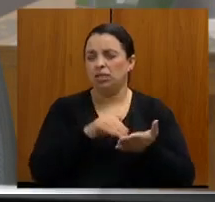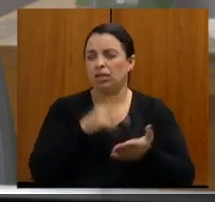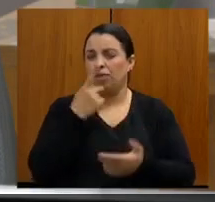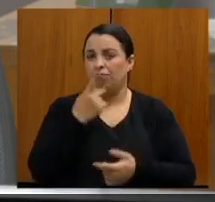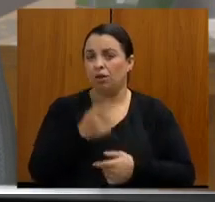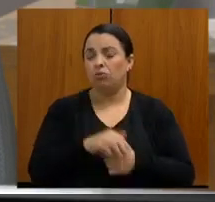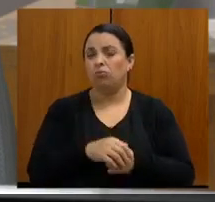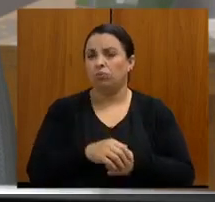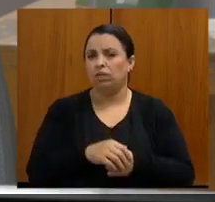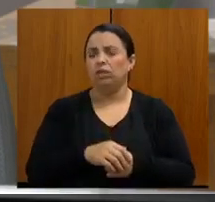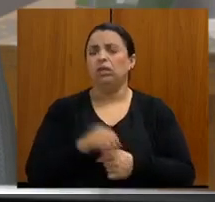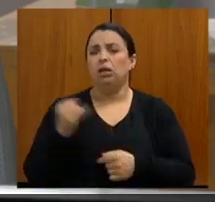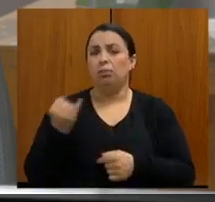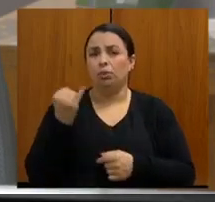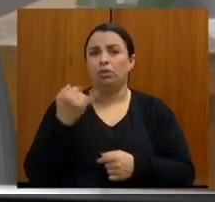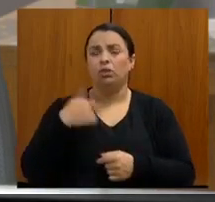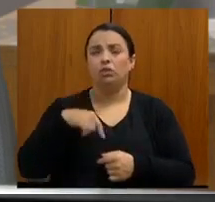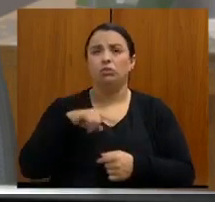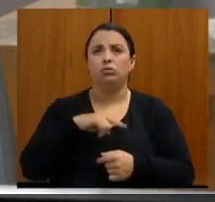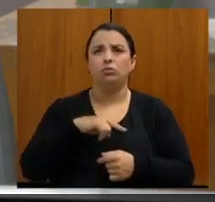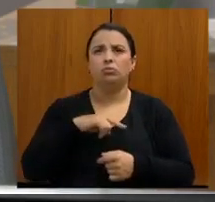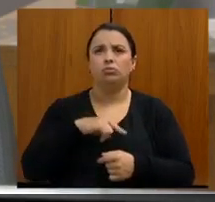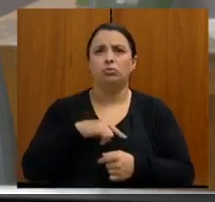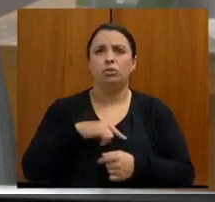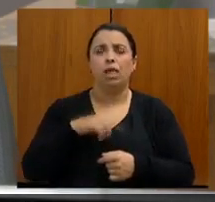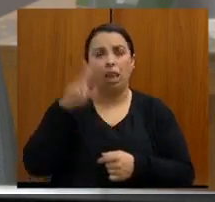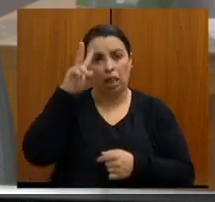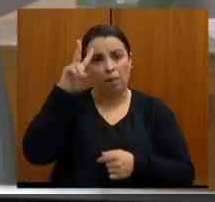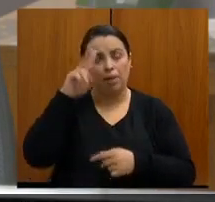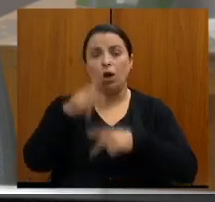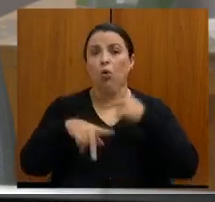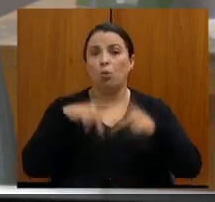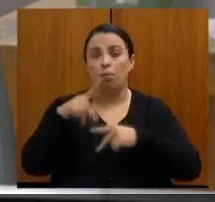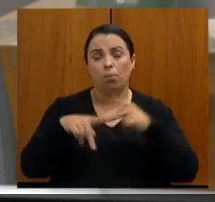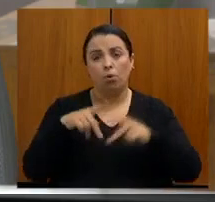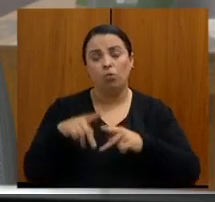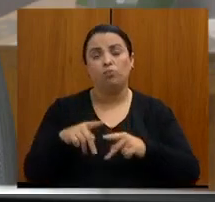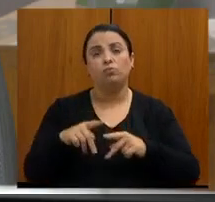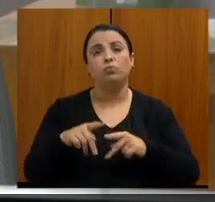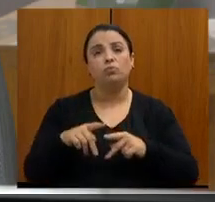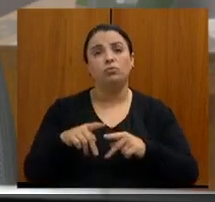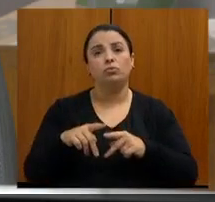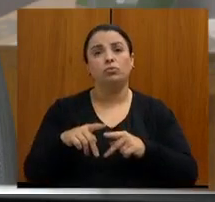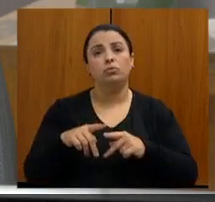muito importante a gente legar à população que, de fato, esse